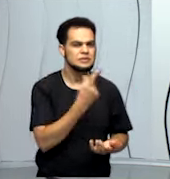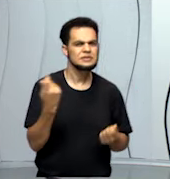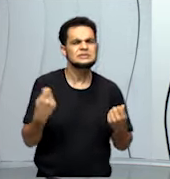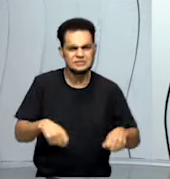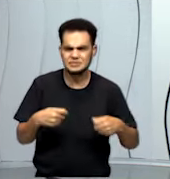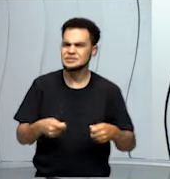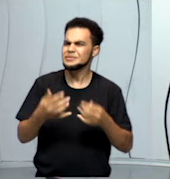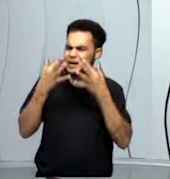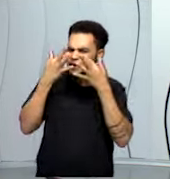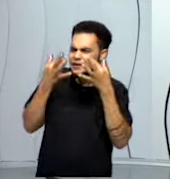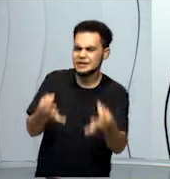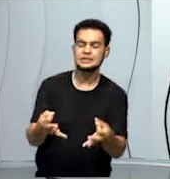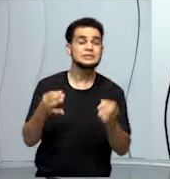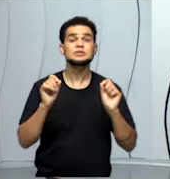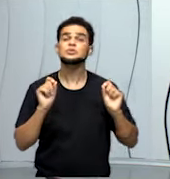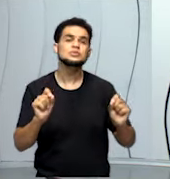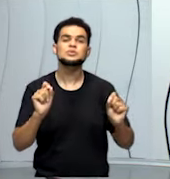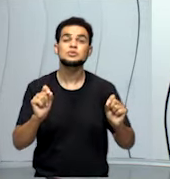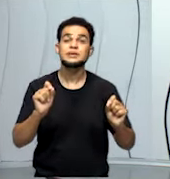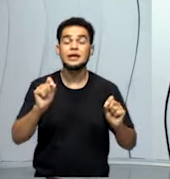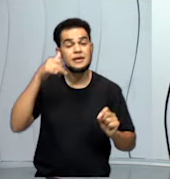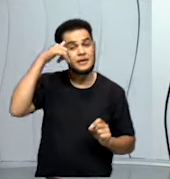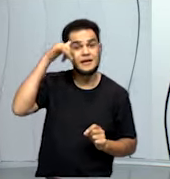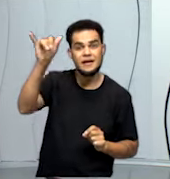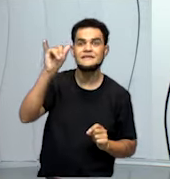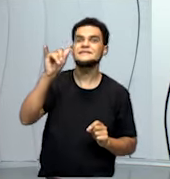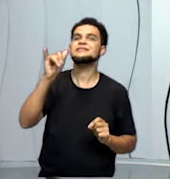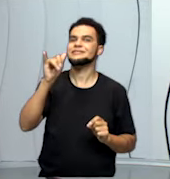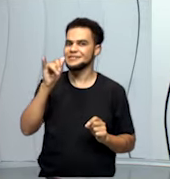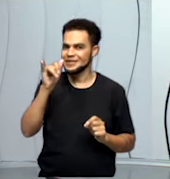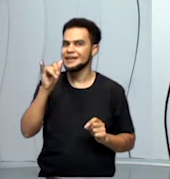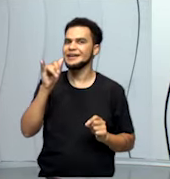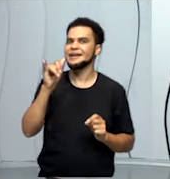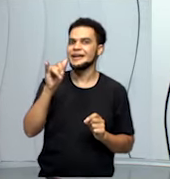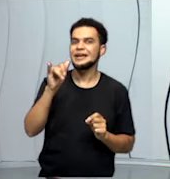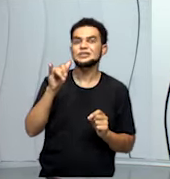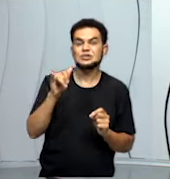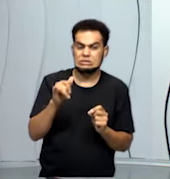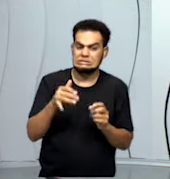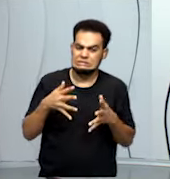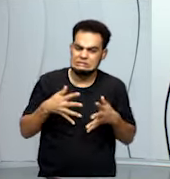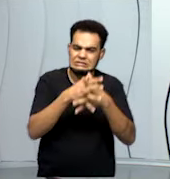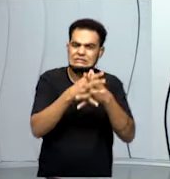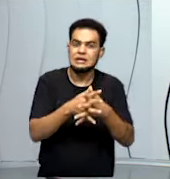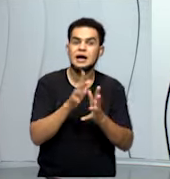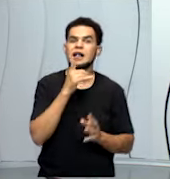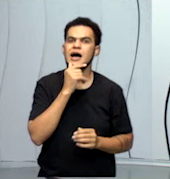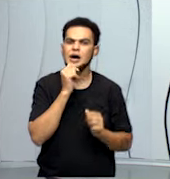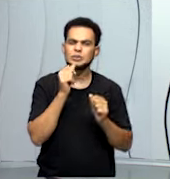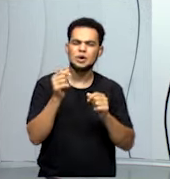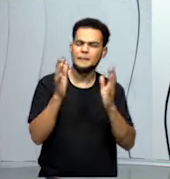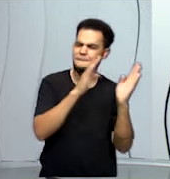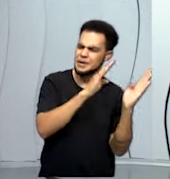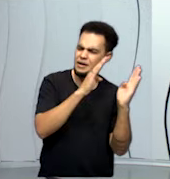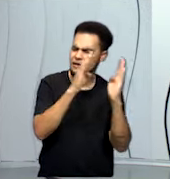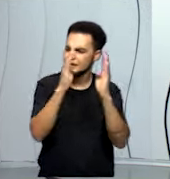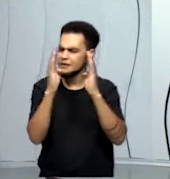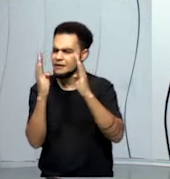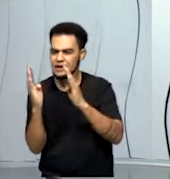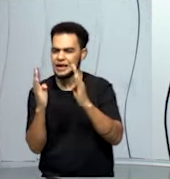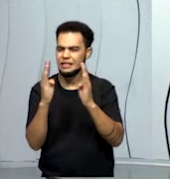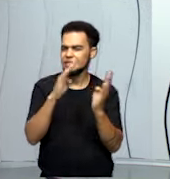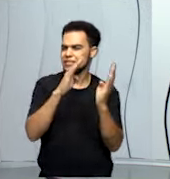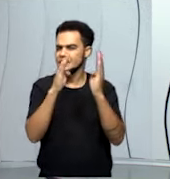atenção para não desviar a água do seu ciclo. Como é que a gente desvia a água do